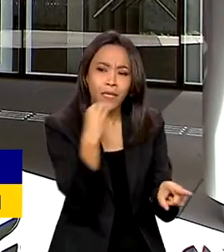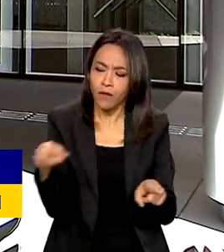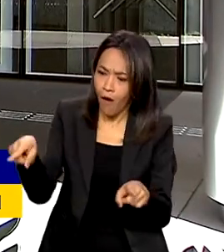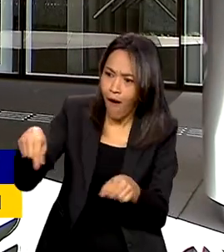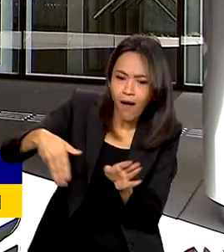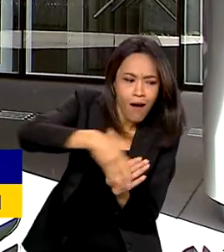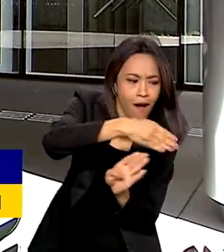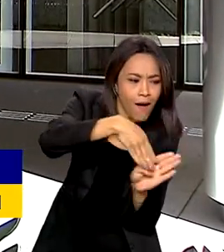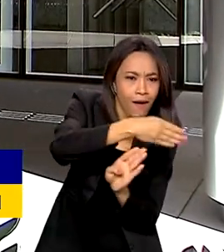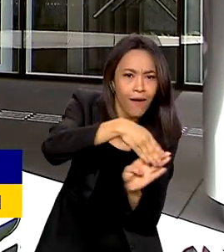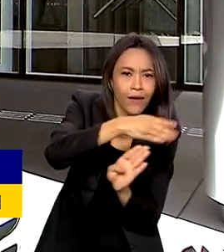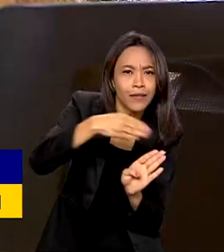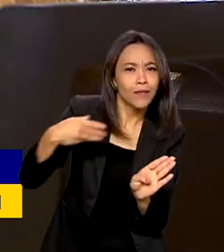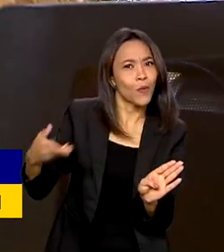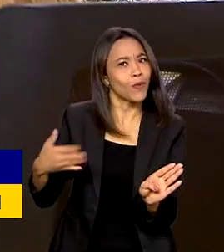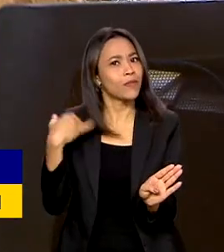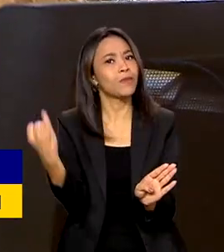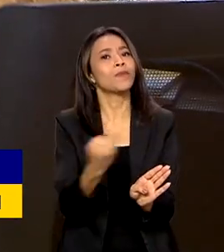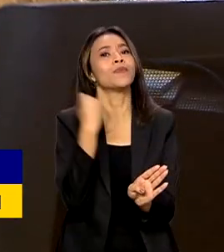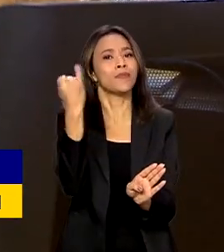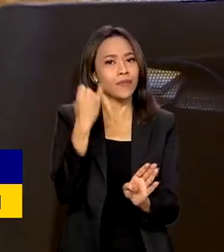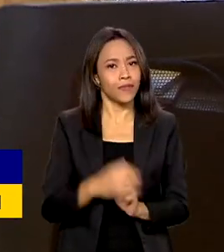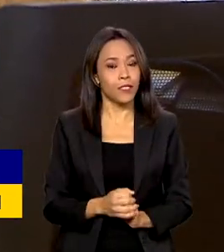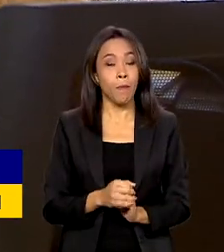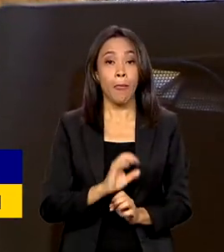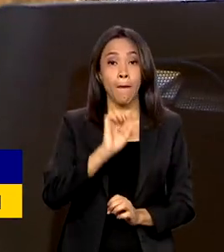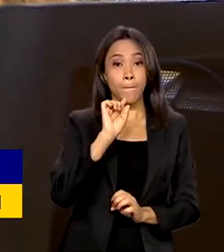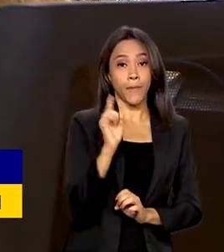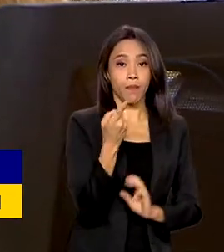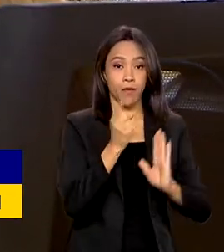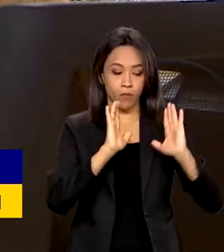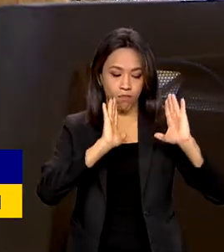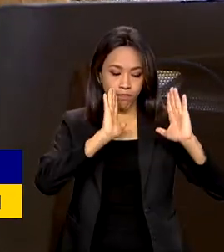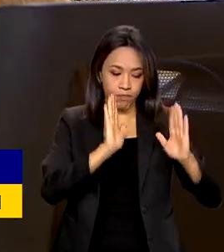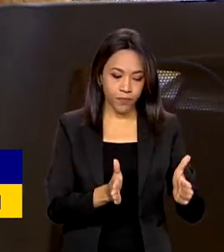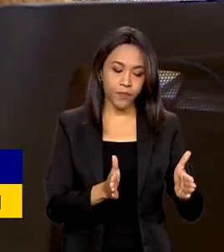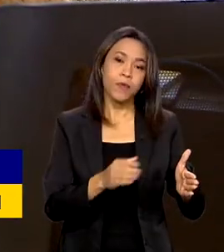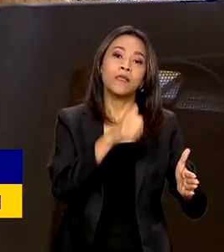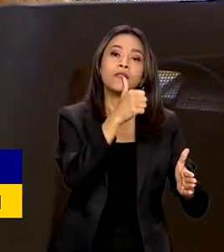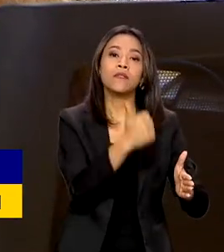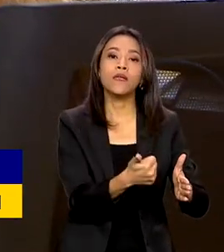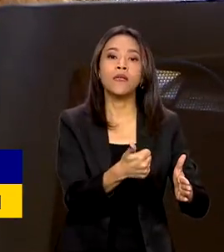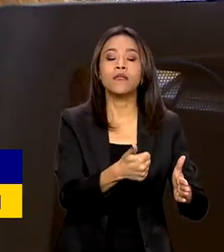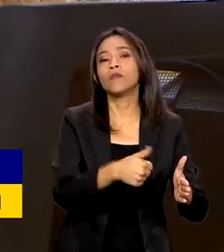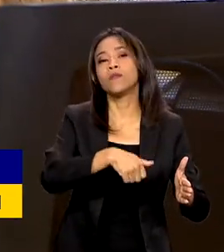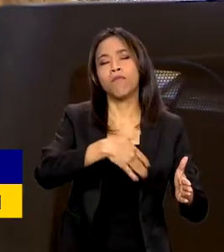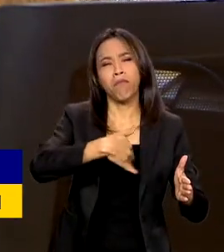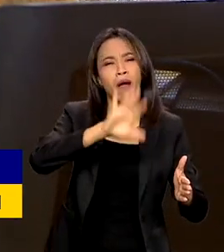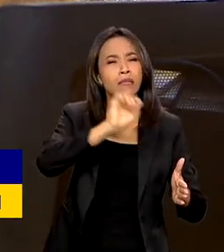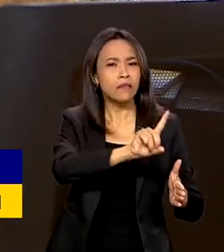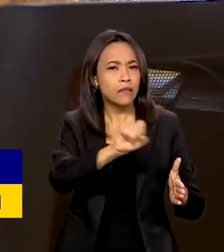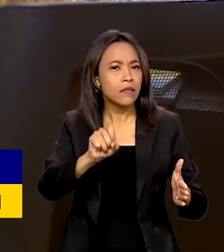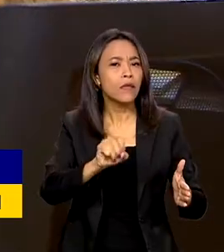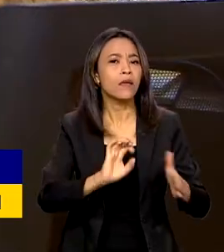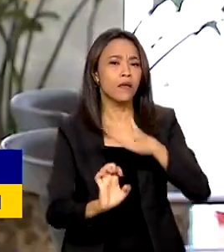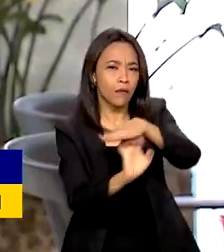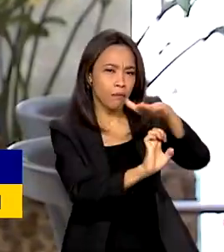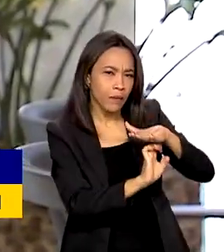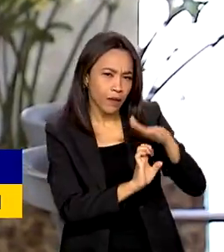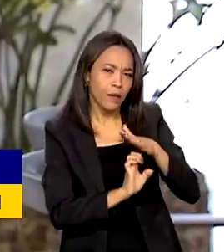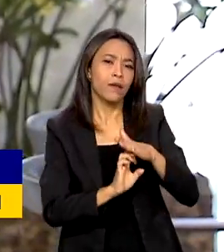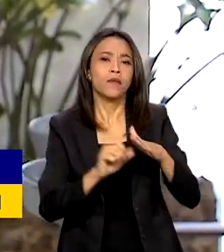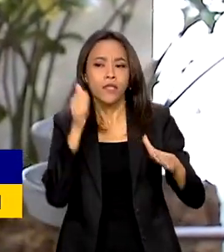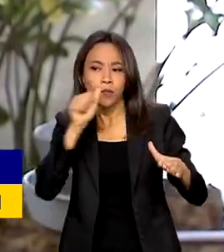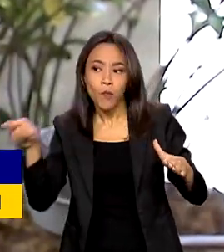são fundamentais. Na primeira fase, 169 empresárias se inscreveram para serem mentoras.